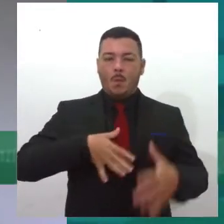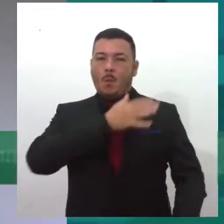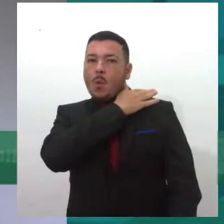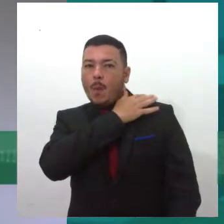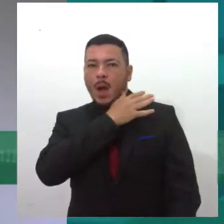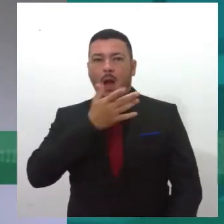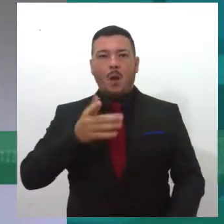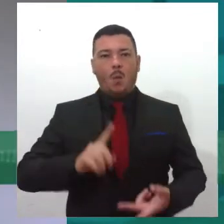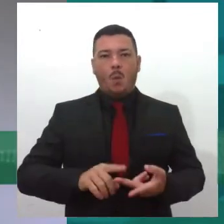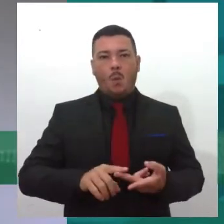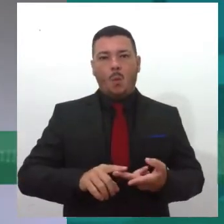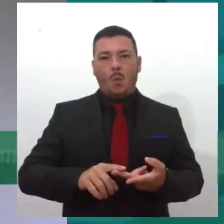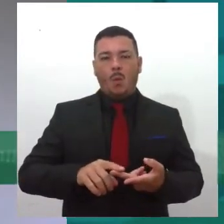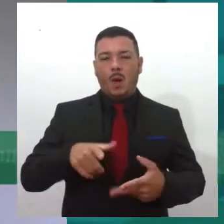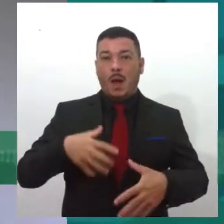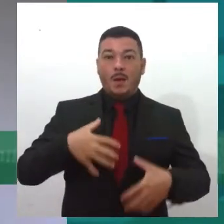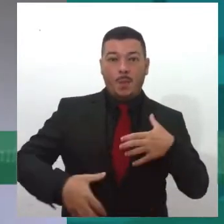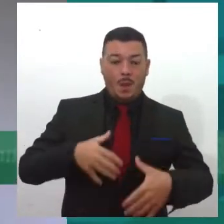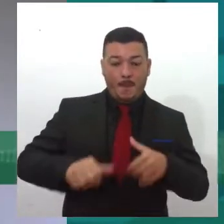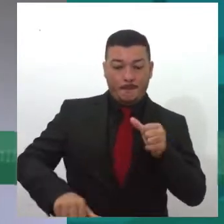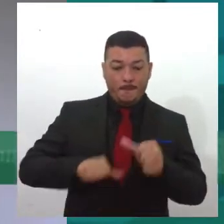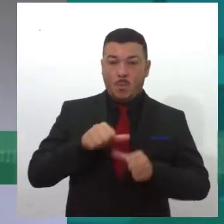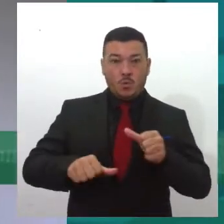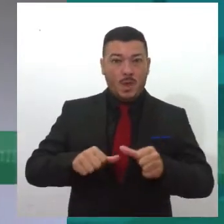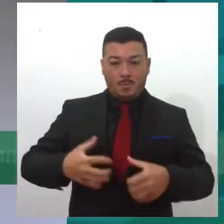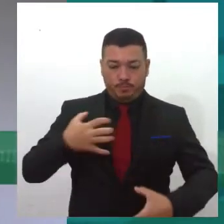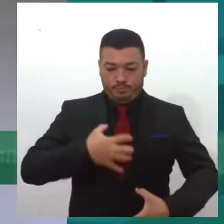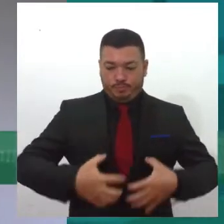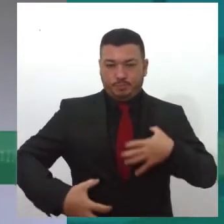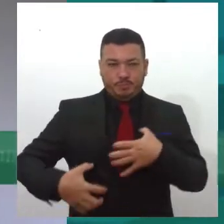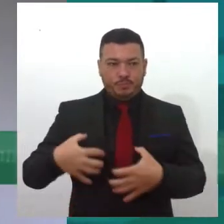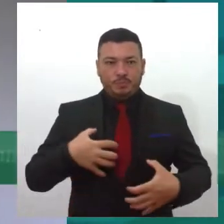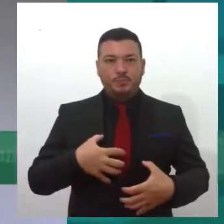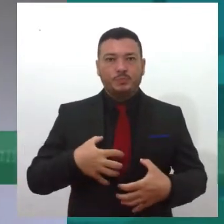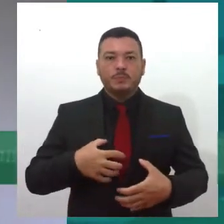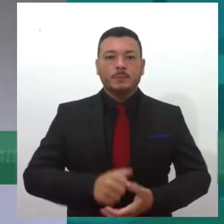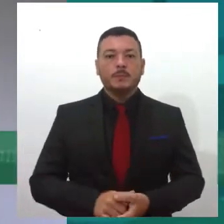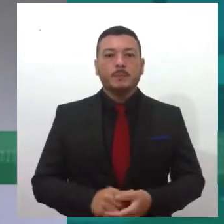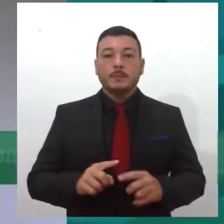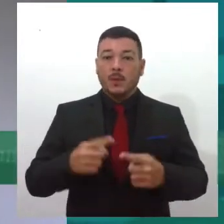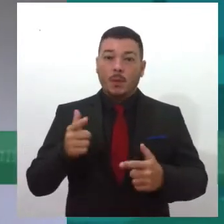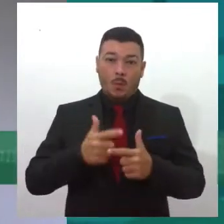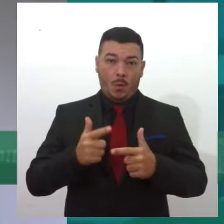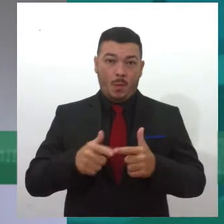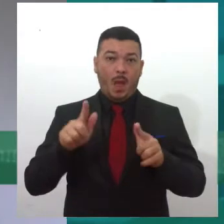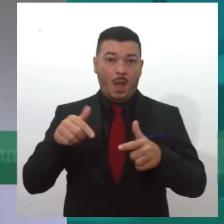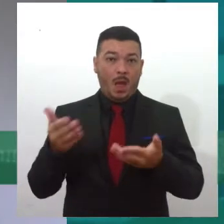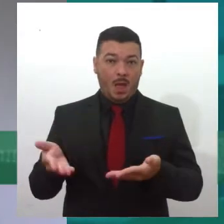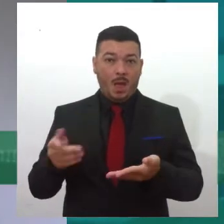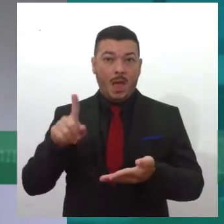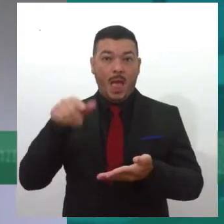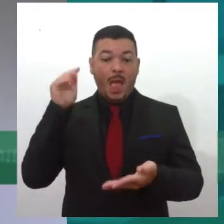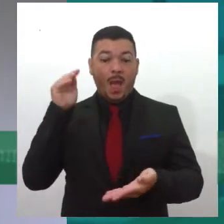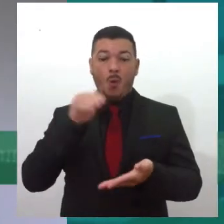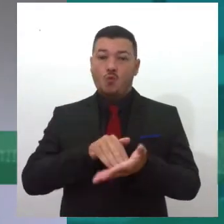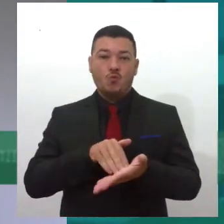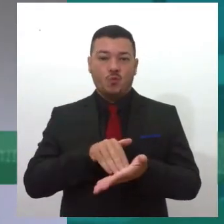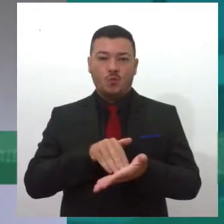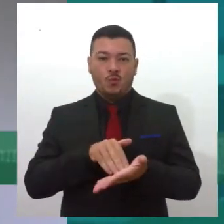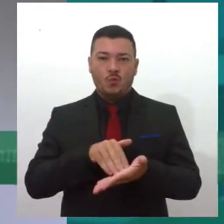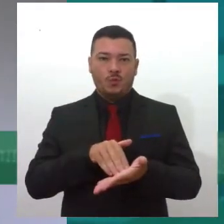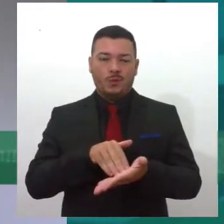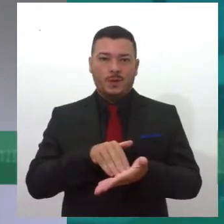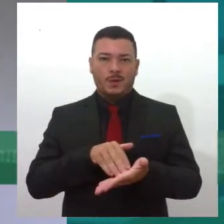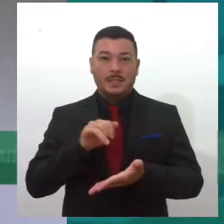transplante, ele pode substituir todos esses órgãos, né, mas esse é o problema, ele é a última alternativa, ou